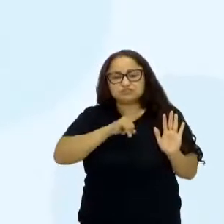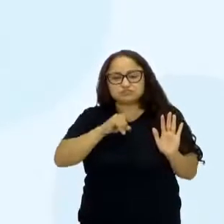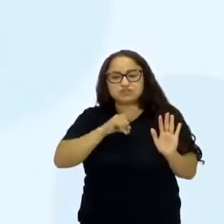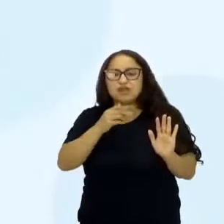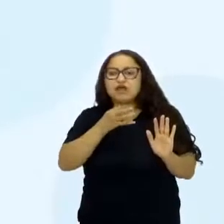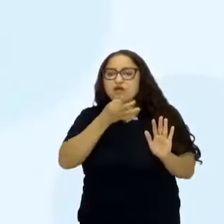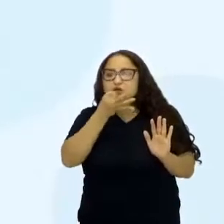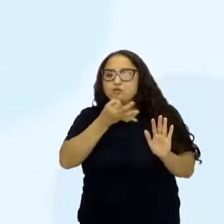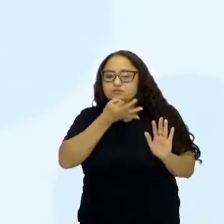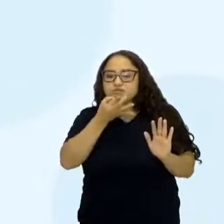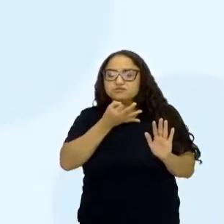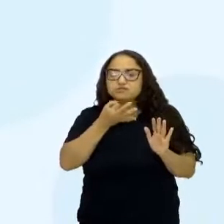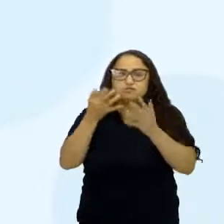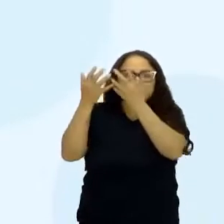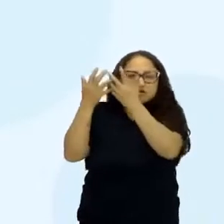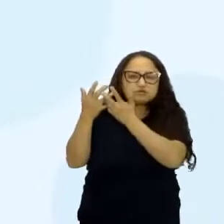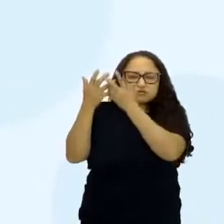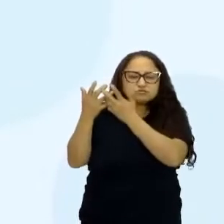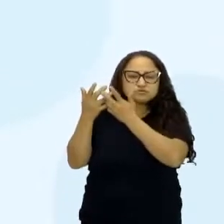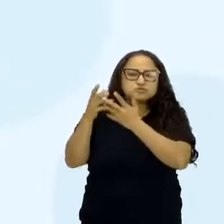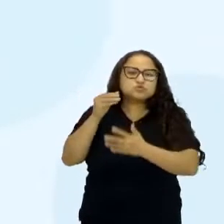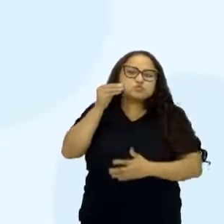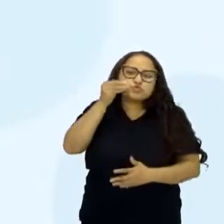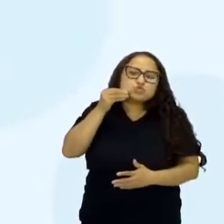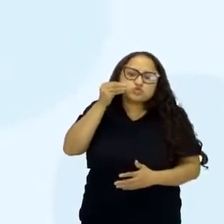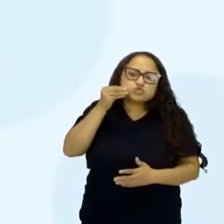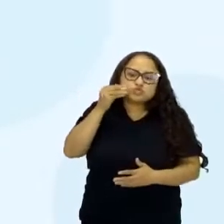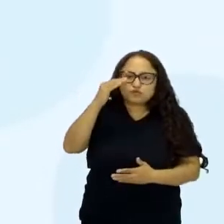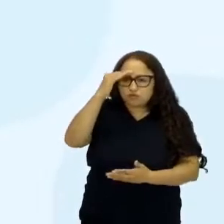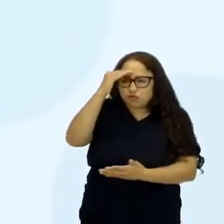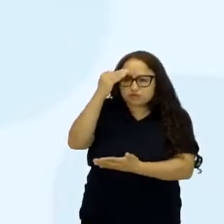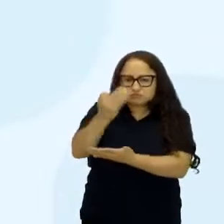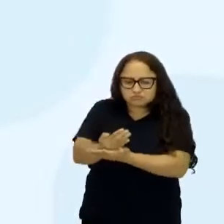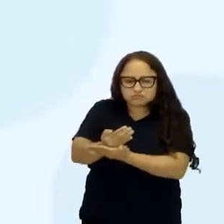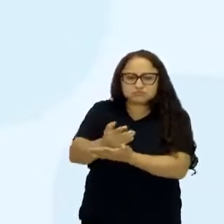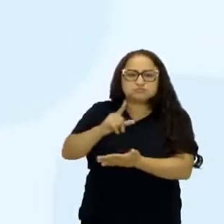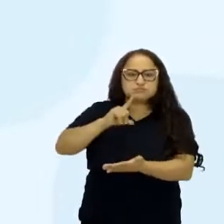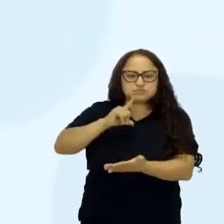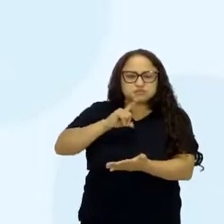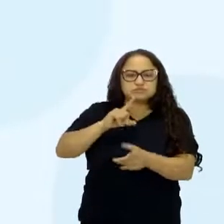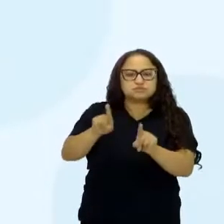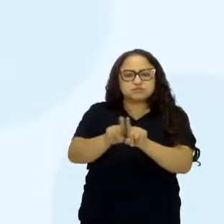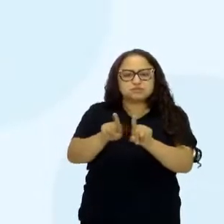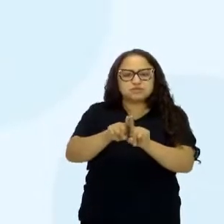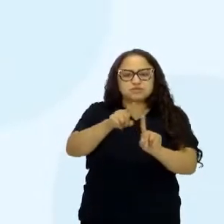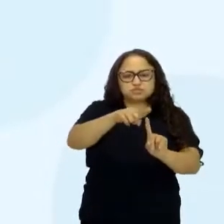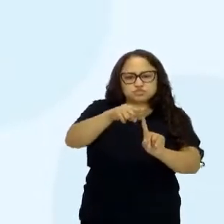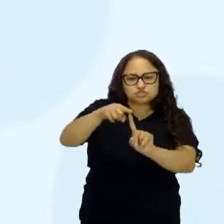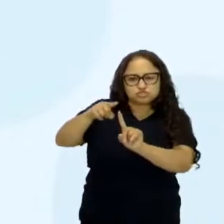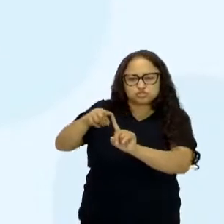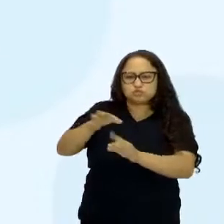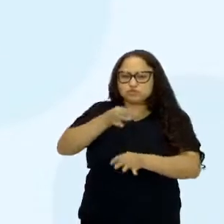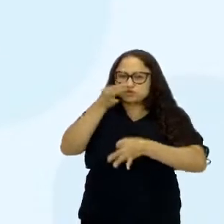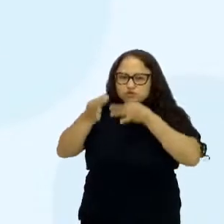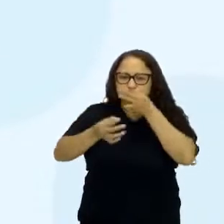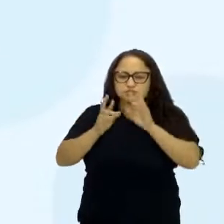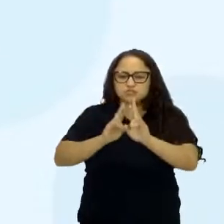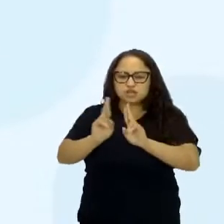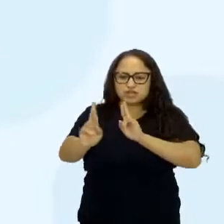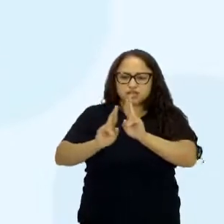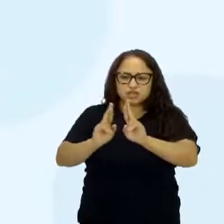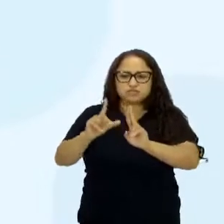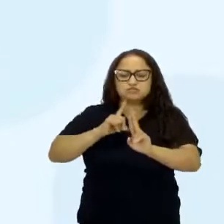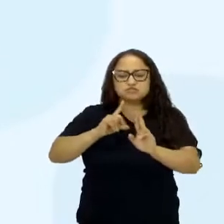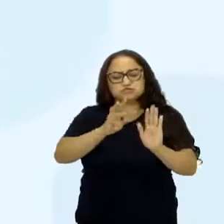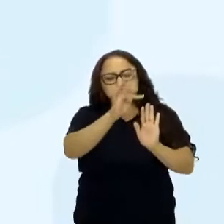-discursivas entre assunto, tema, tese e tipos de argumentos. E estabelecer relações entre partes